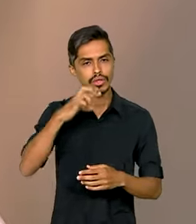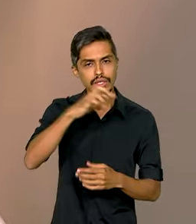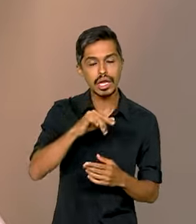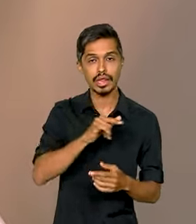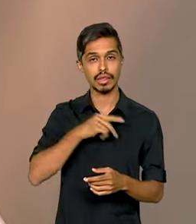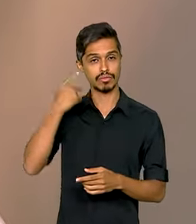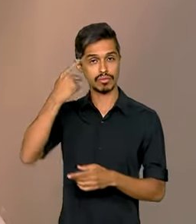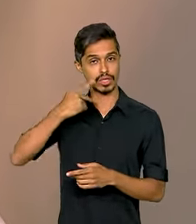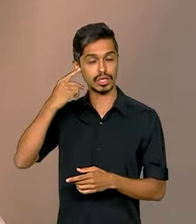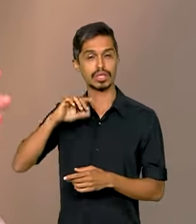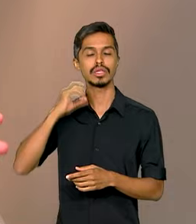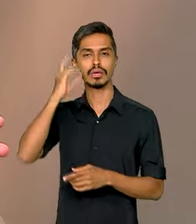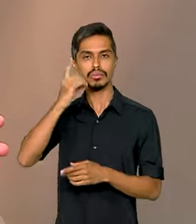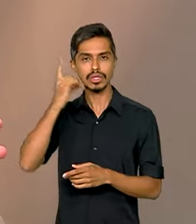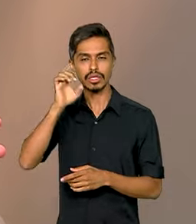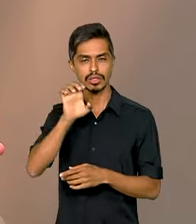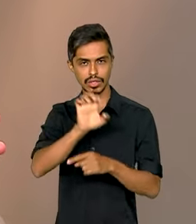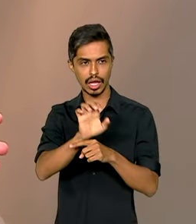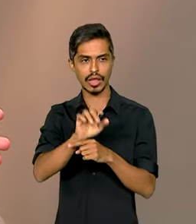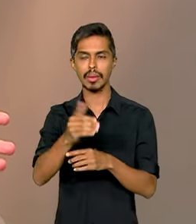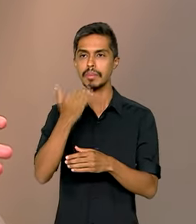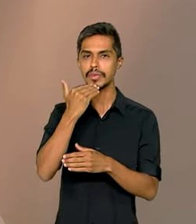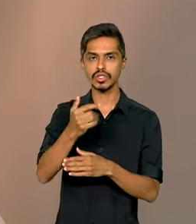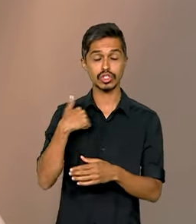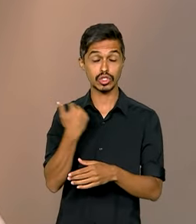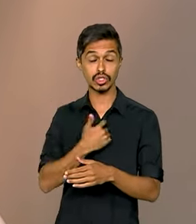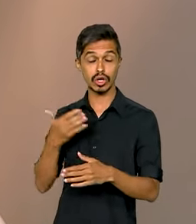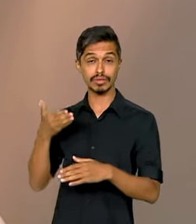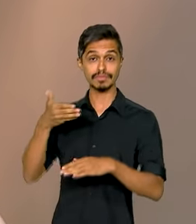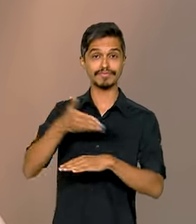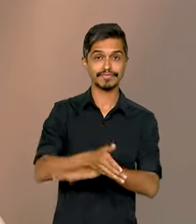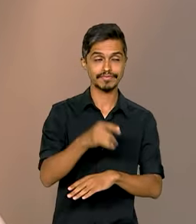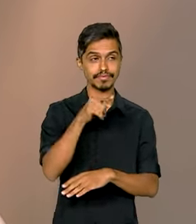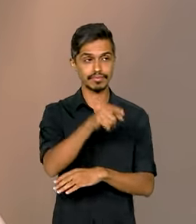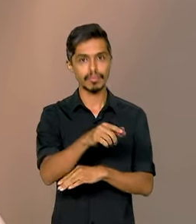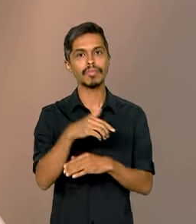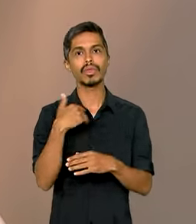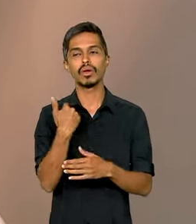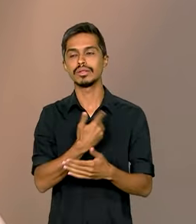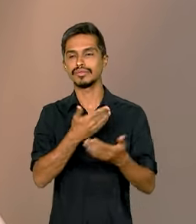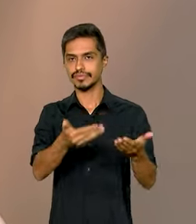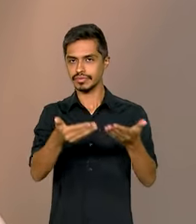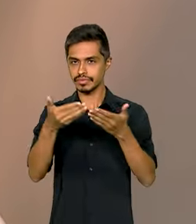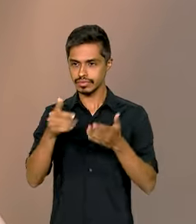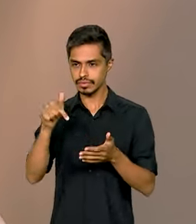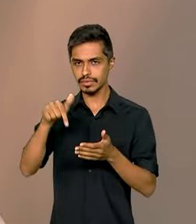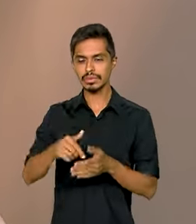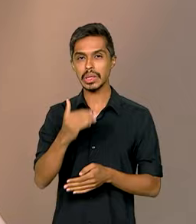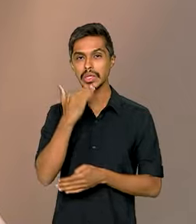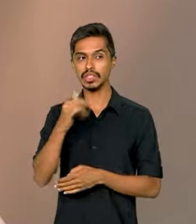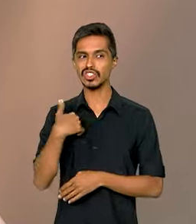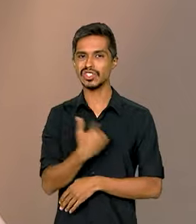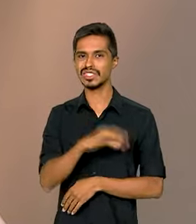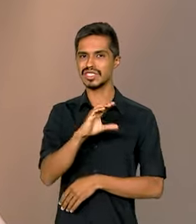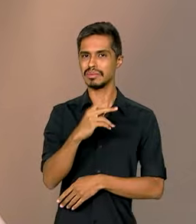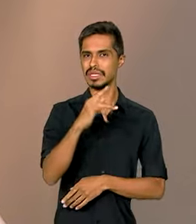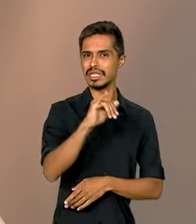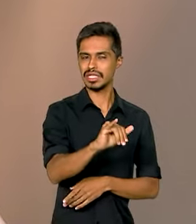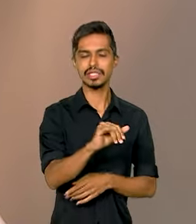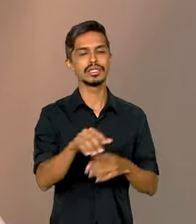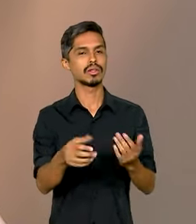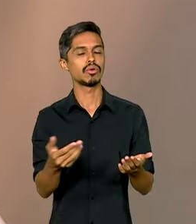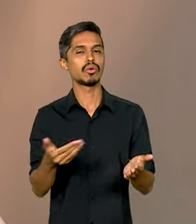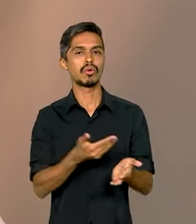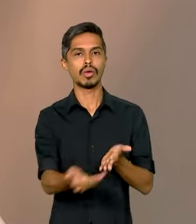vereadores, por deputados estaduais. Recebemos essa comitiva aqui no Ministério, que nos demandaram essa ação. Foi quando também começou a surgir a